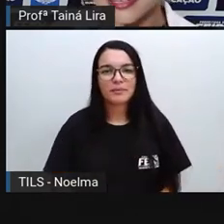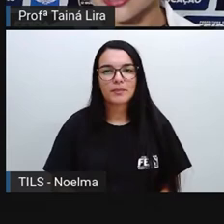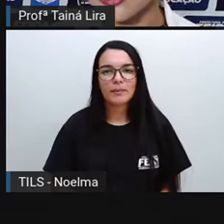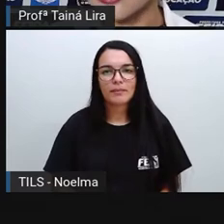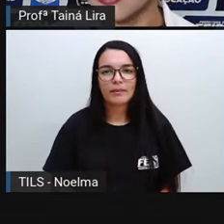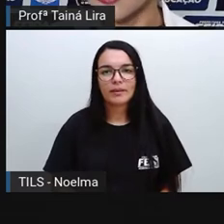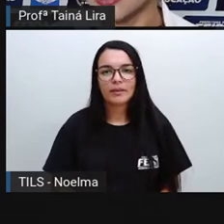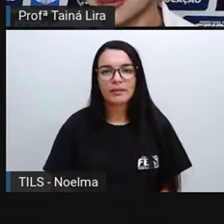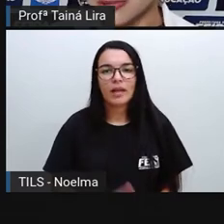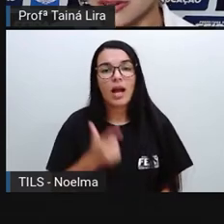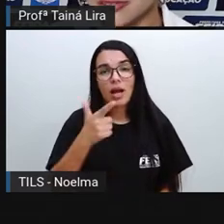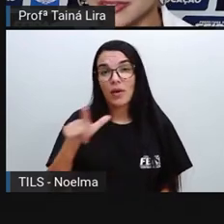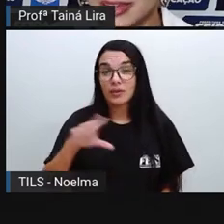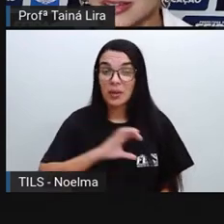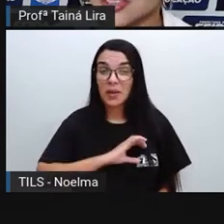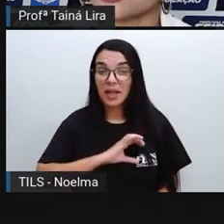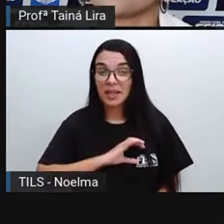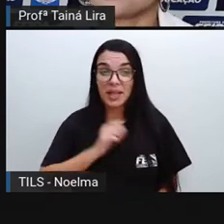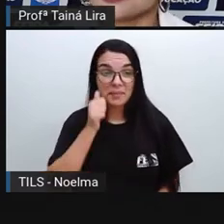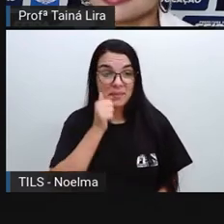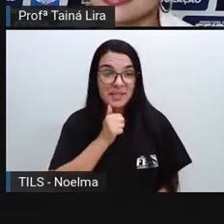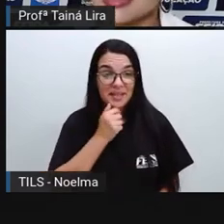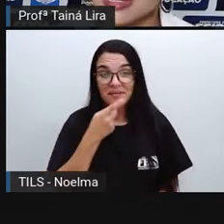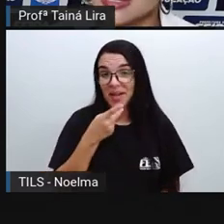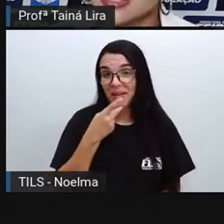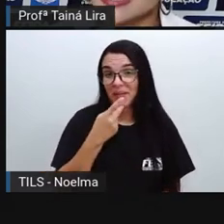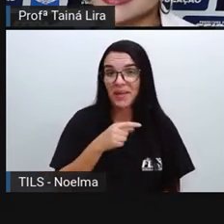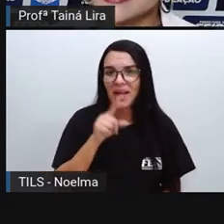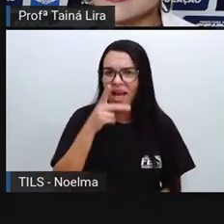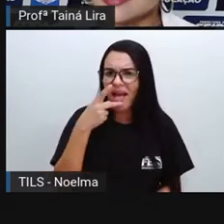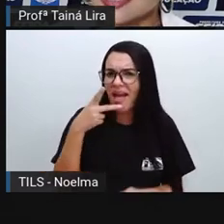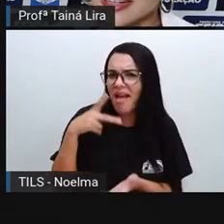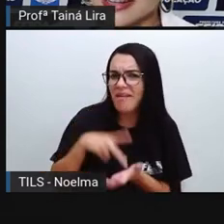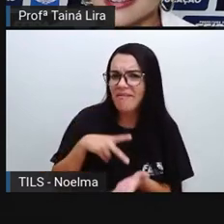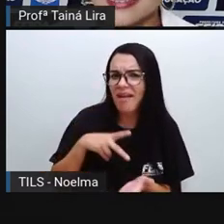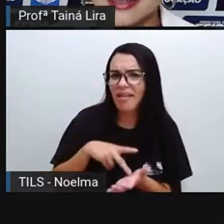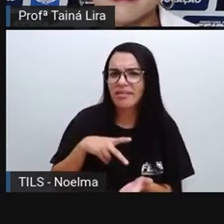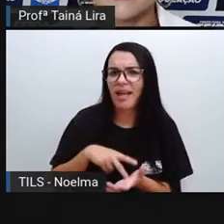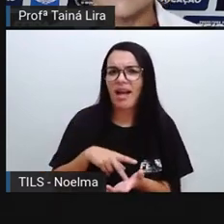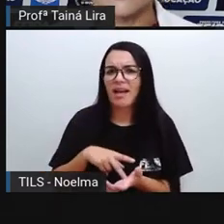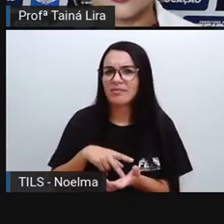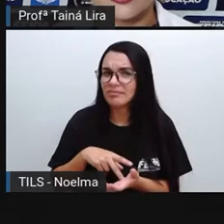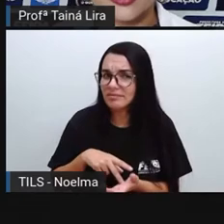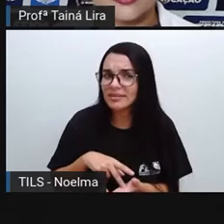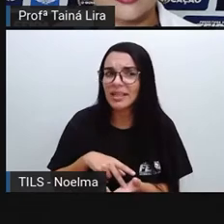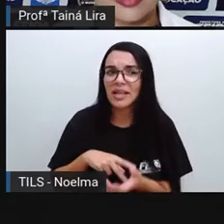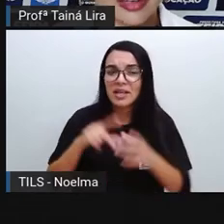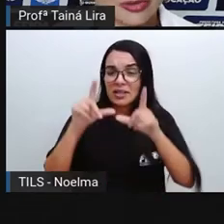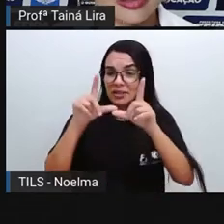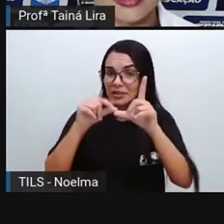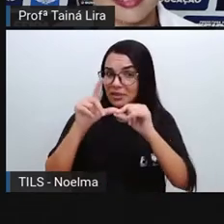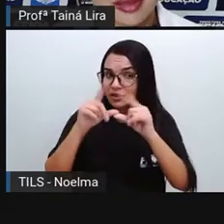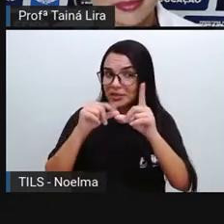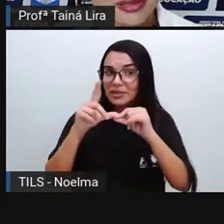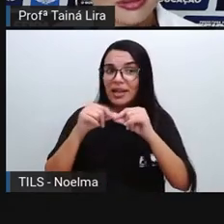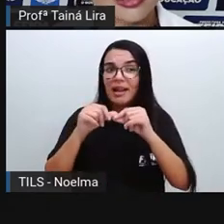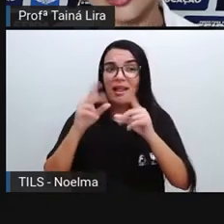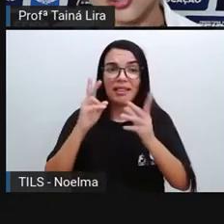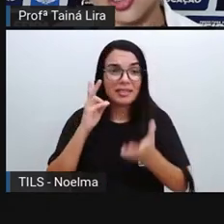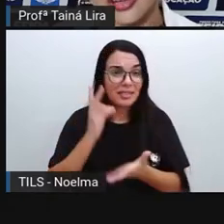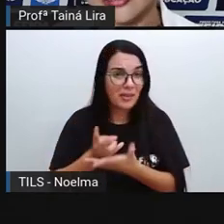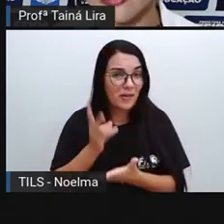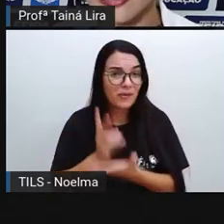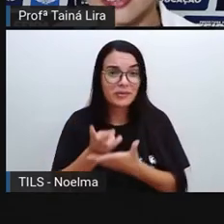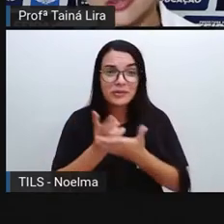coleguinha trouxe uma outra curiosidade. E as estrelas também estão no céu, sabiam?